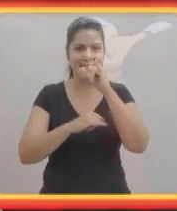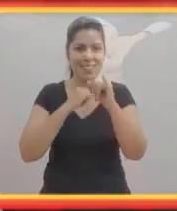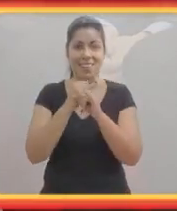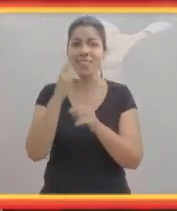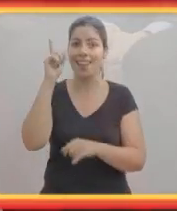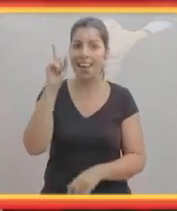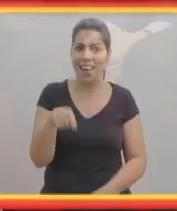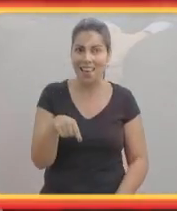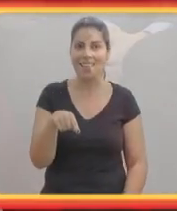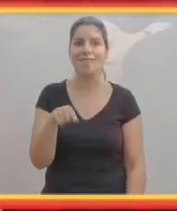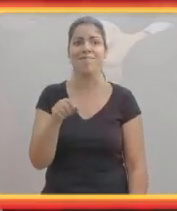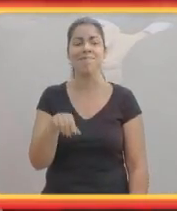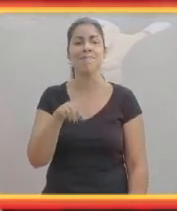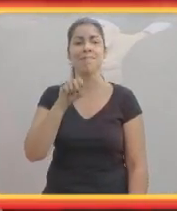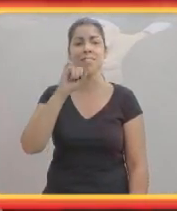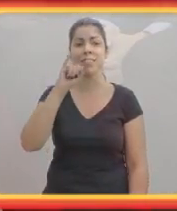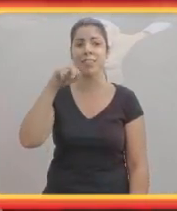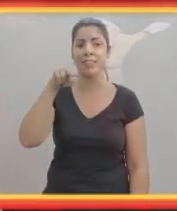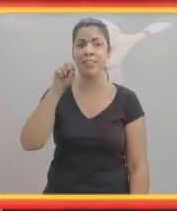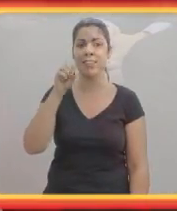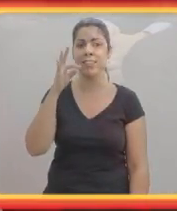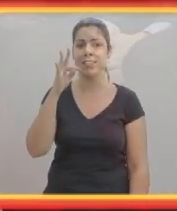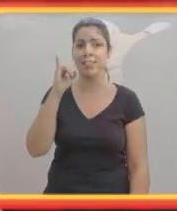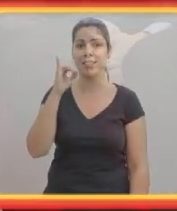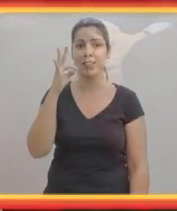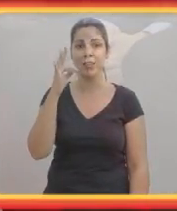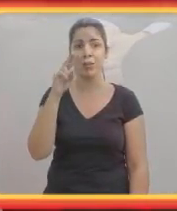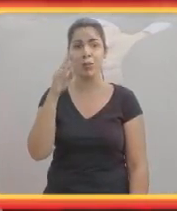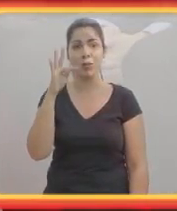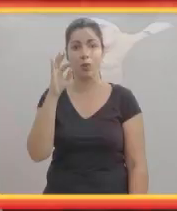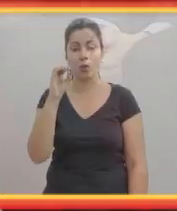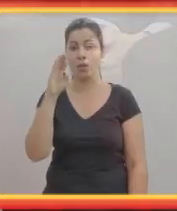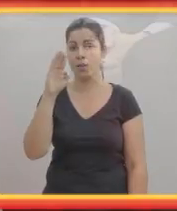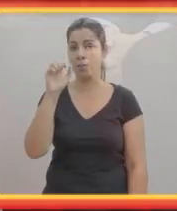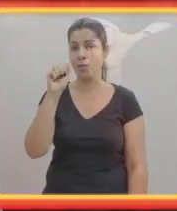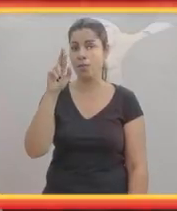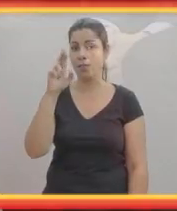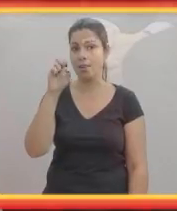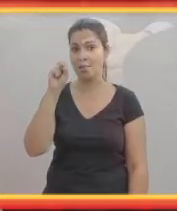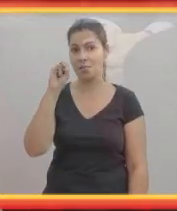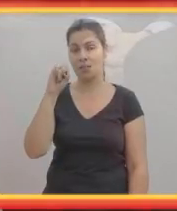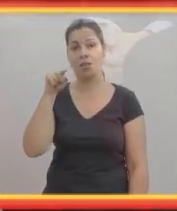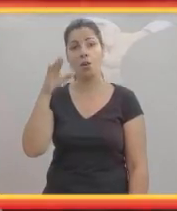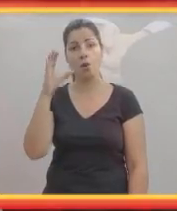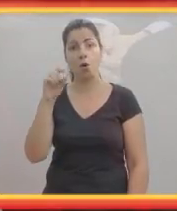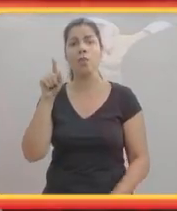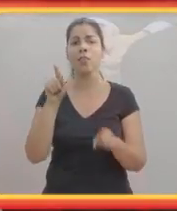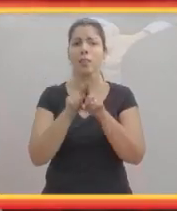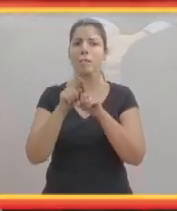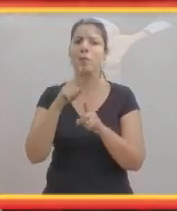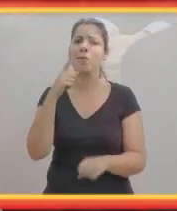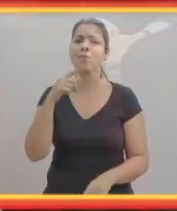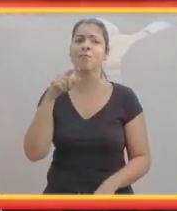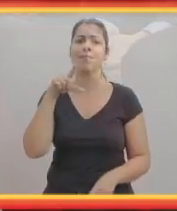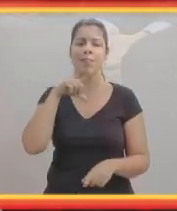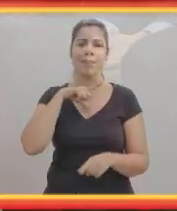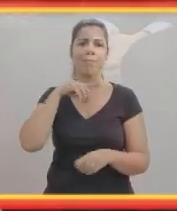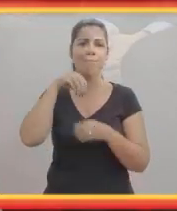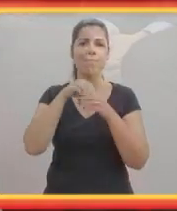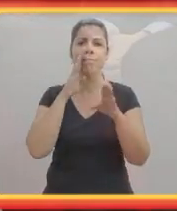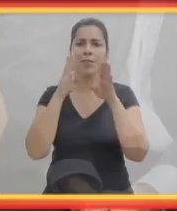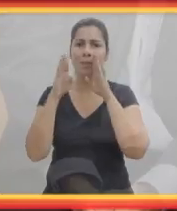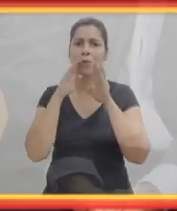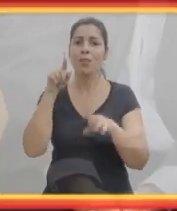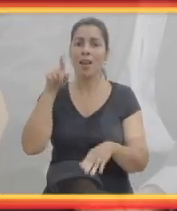temos uma página na internet que é institutobarese.com e também uma página no Facebook que é só pesquisar